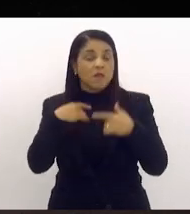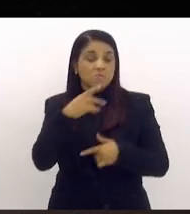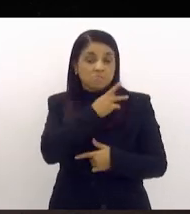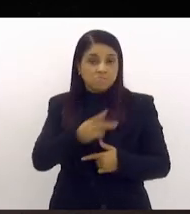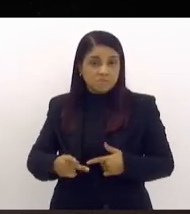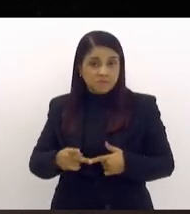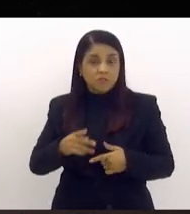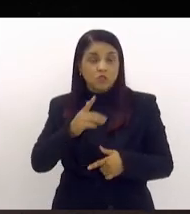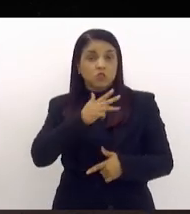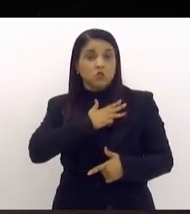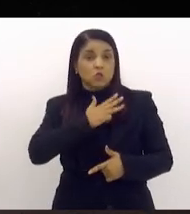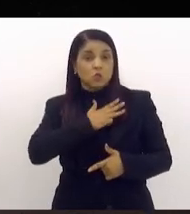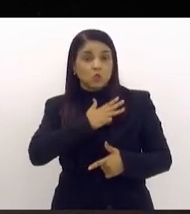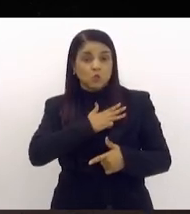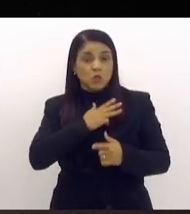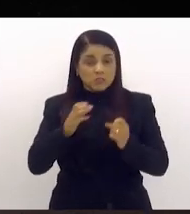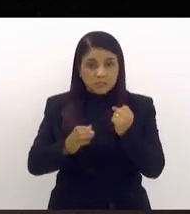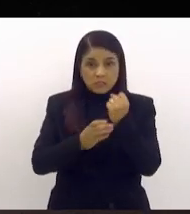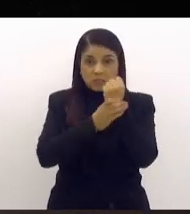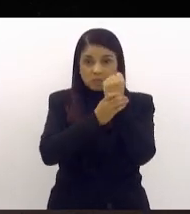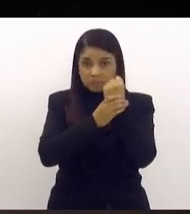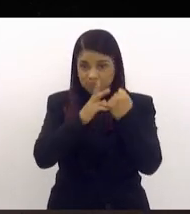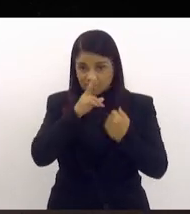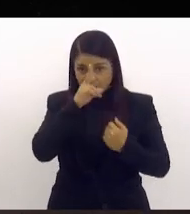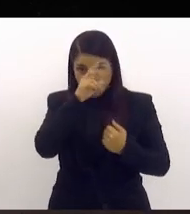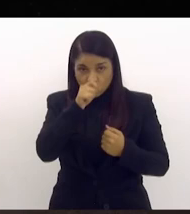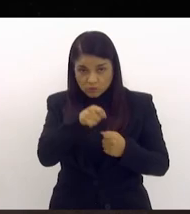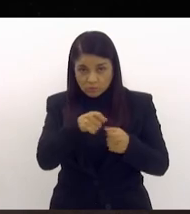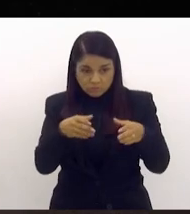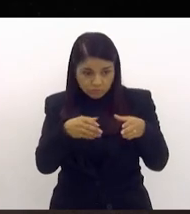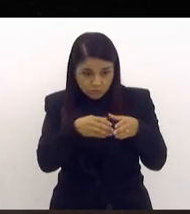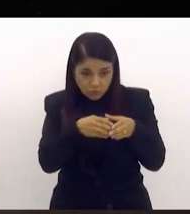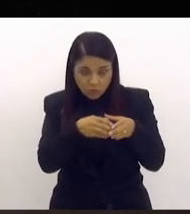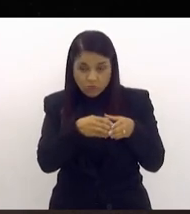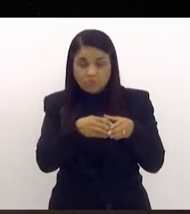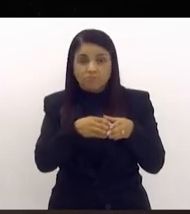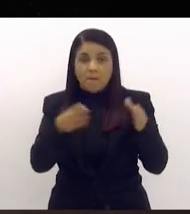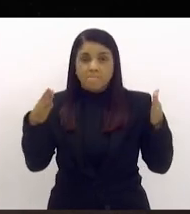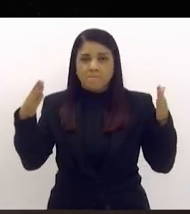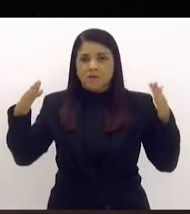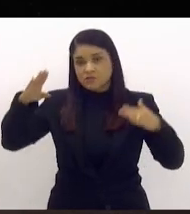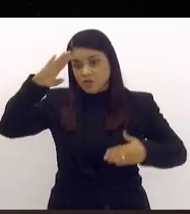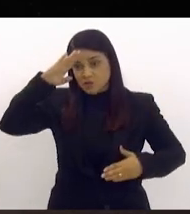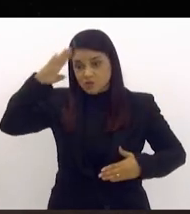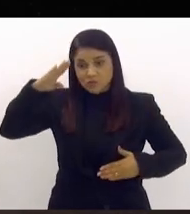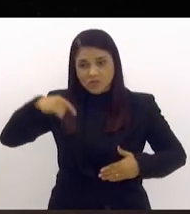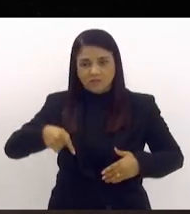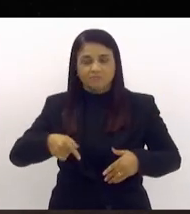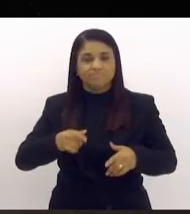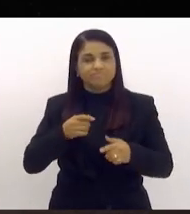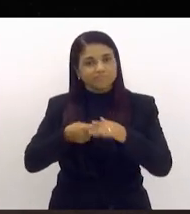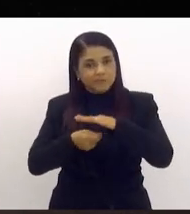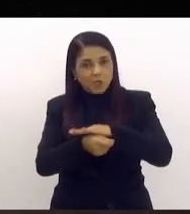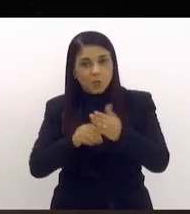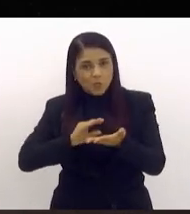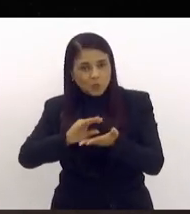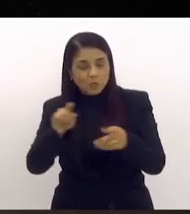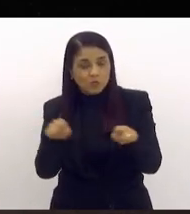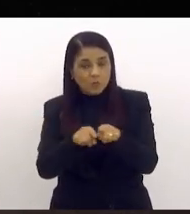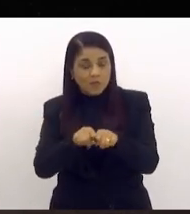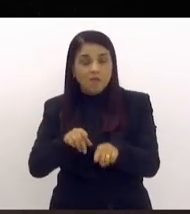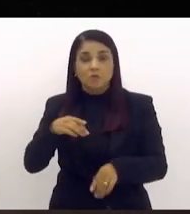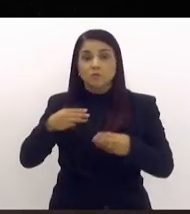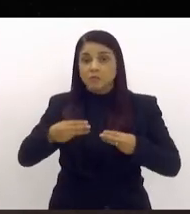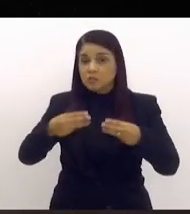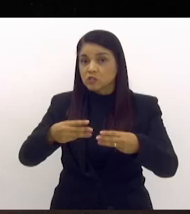Lula de colocar as forças de segurança à disposição, aportar recurso e também o ministro Flávio Dino falando